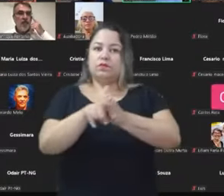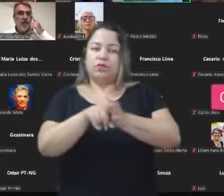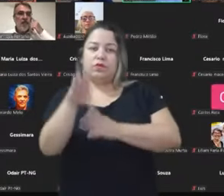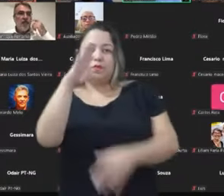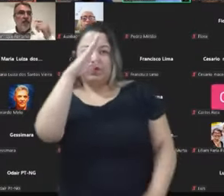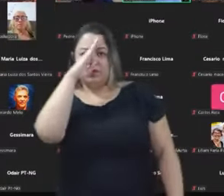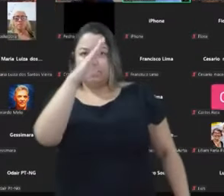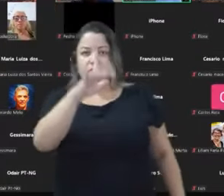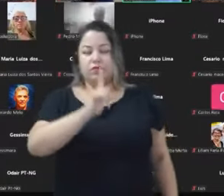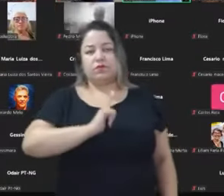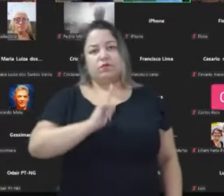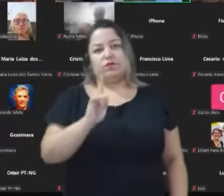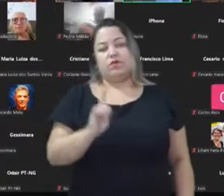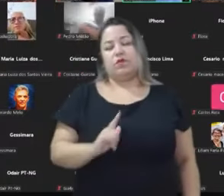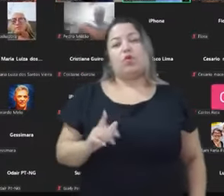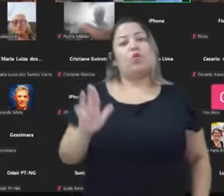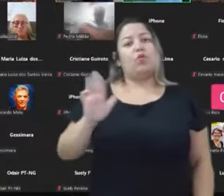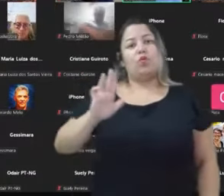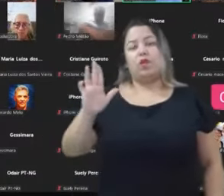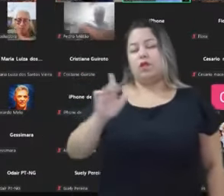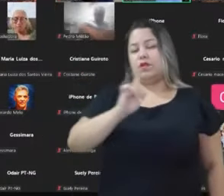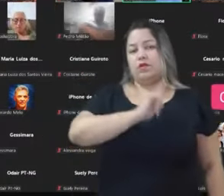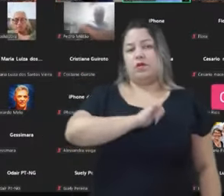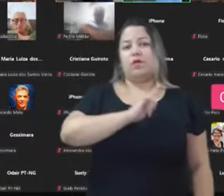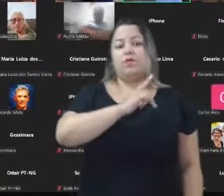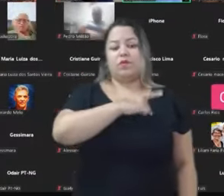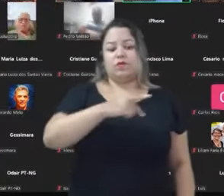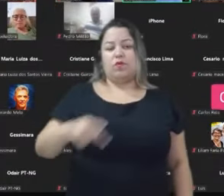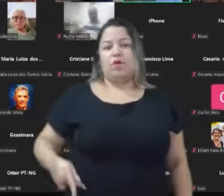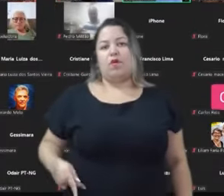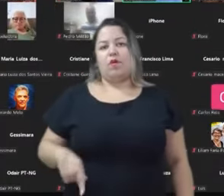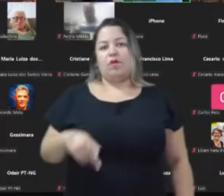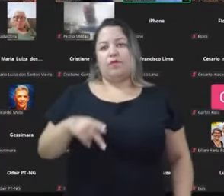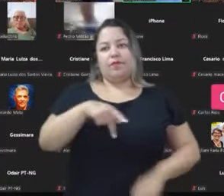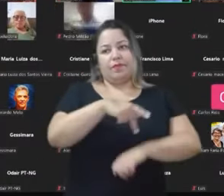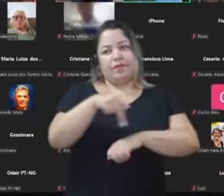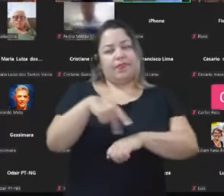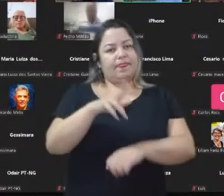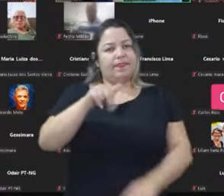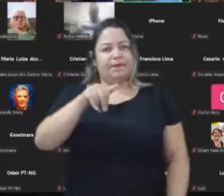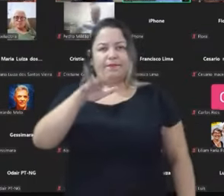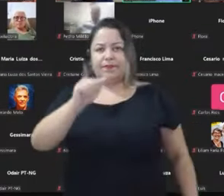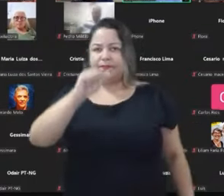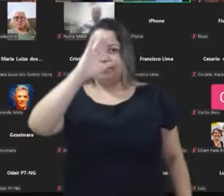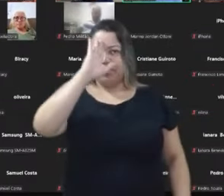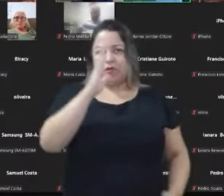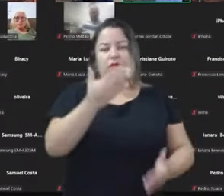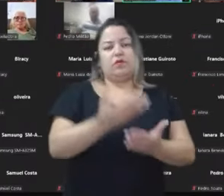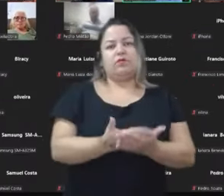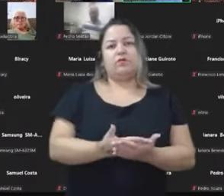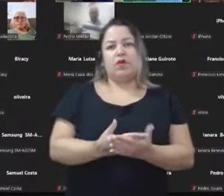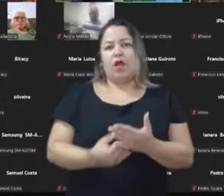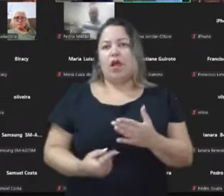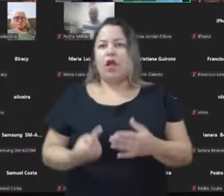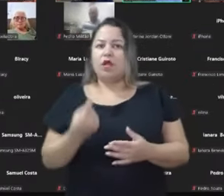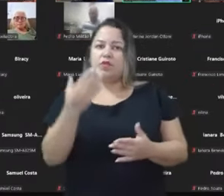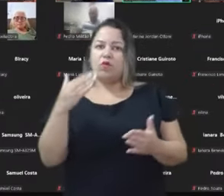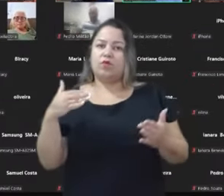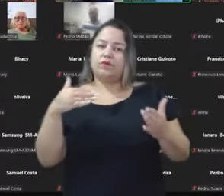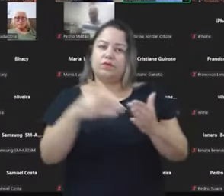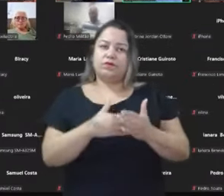para não deixar Lula governar esse país. Ou seja, eles nunca acreditaram na democracia e apostaram até o último momento